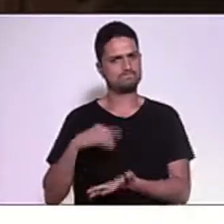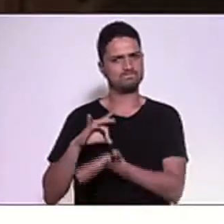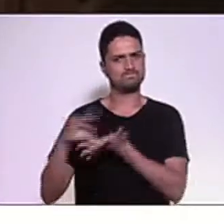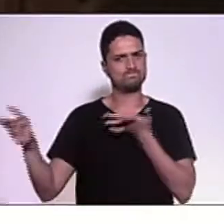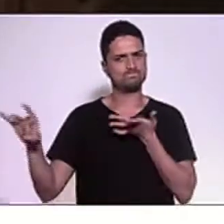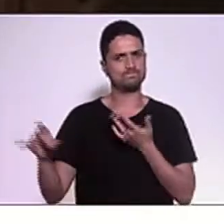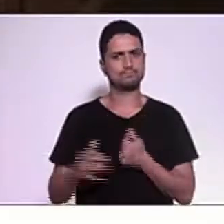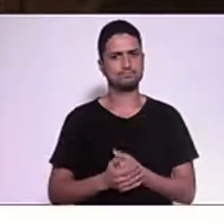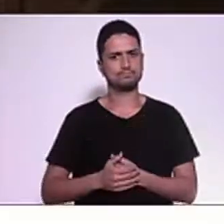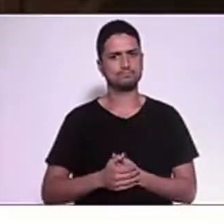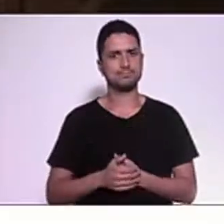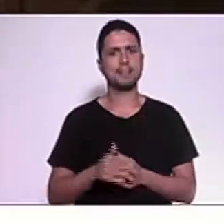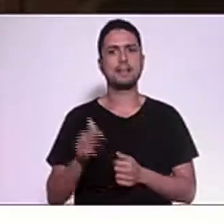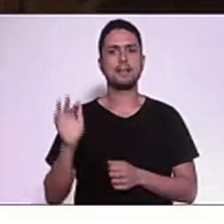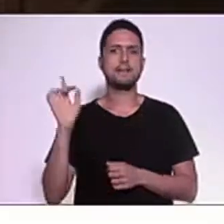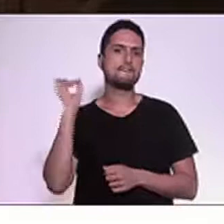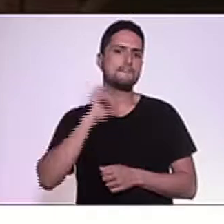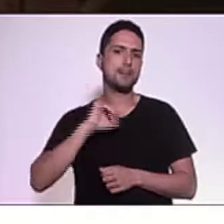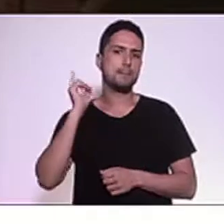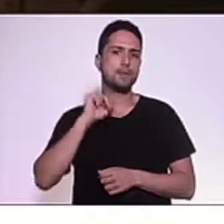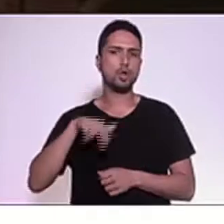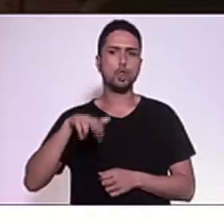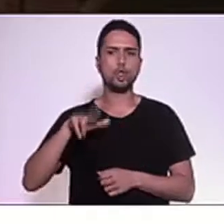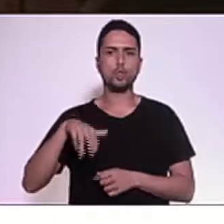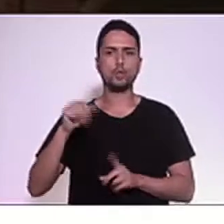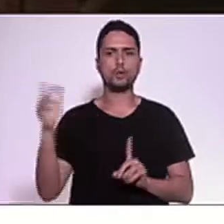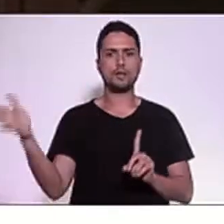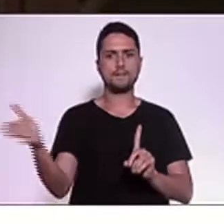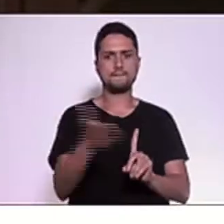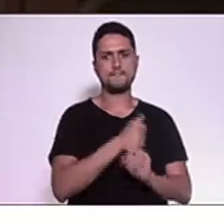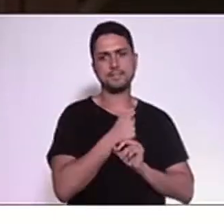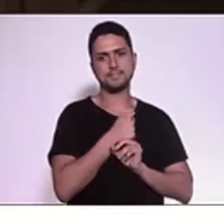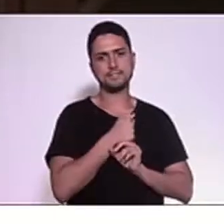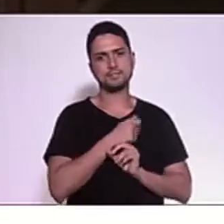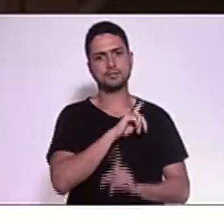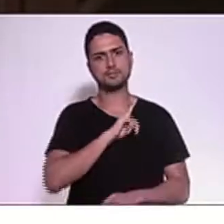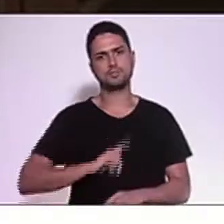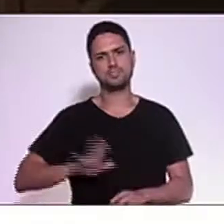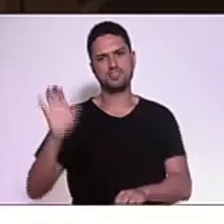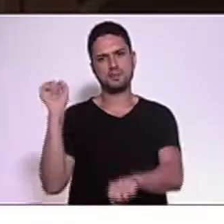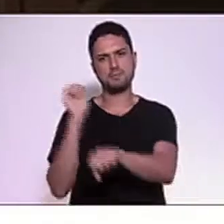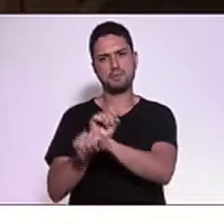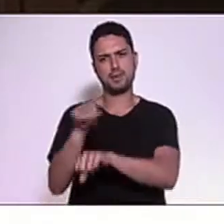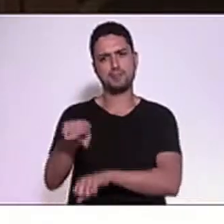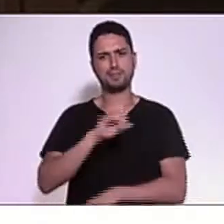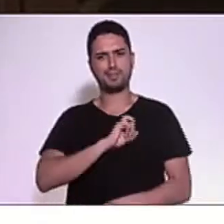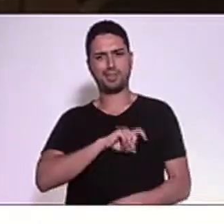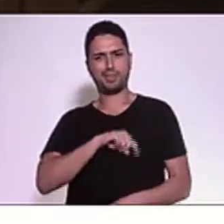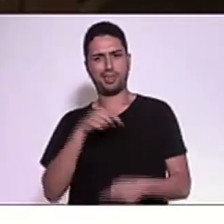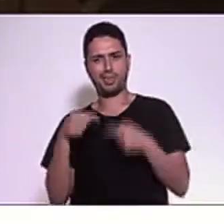Flamengo jamais será fascista, senhor governador. Para de ser oportunista. Muito obrigada, senhora presidenta.